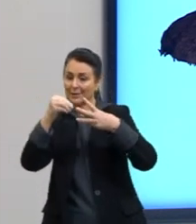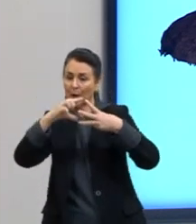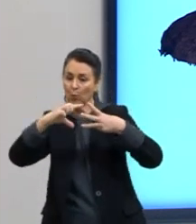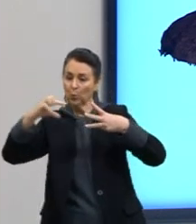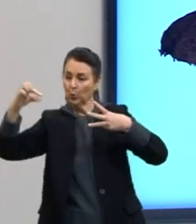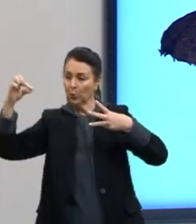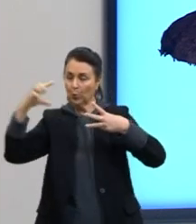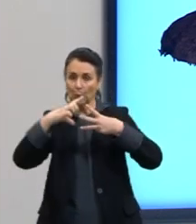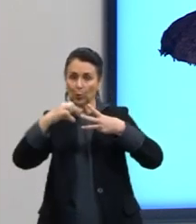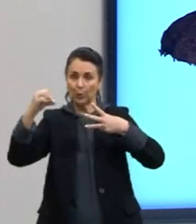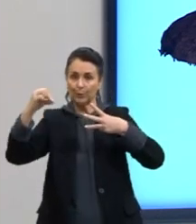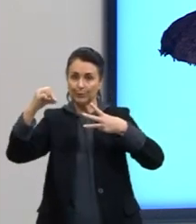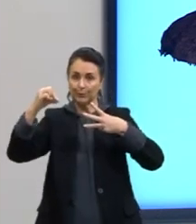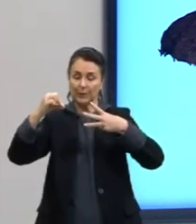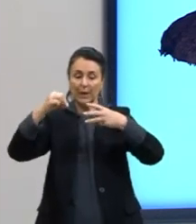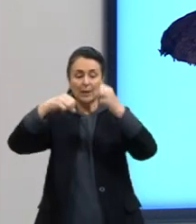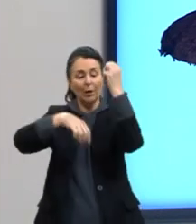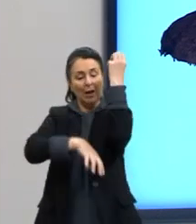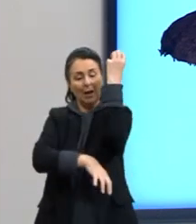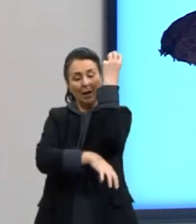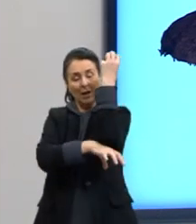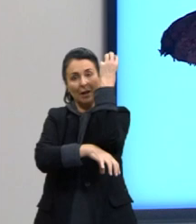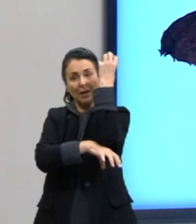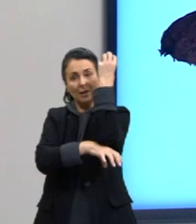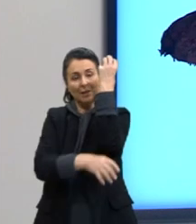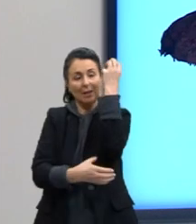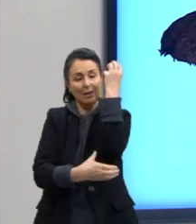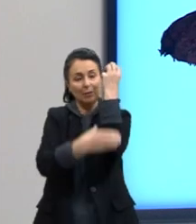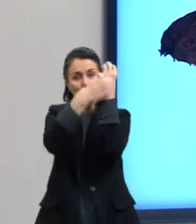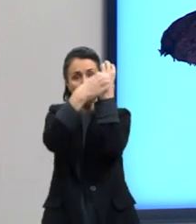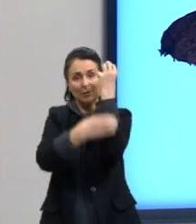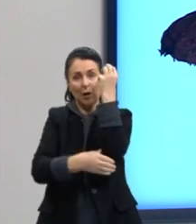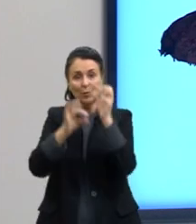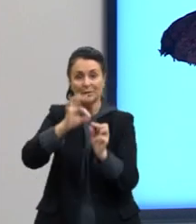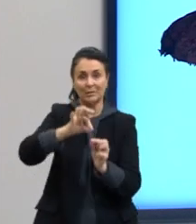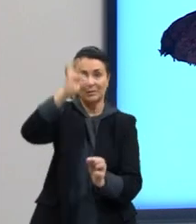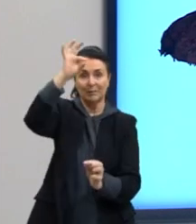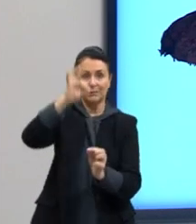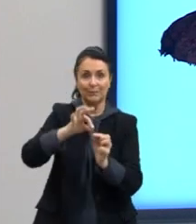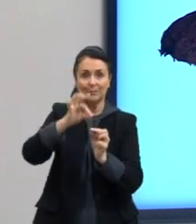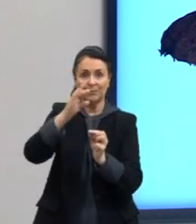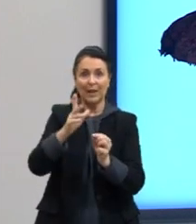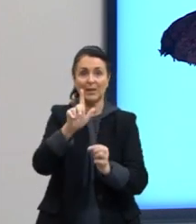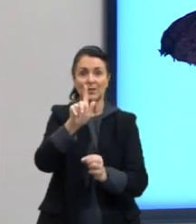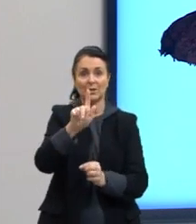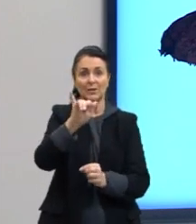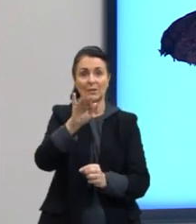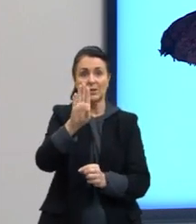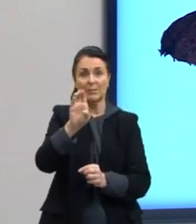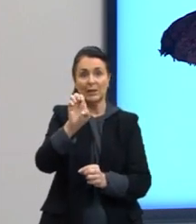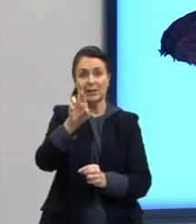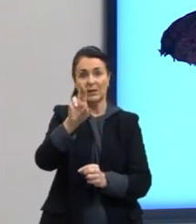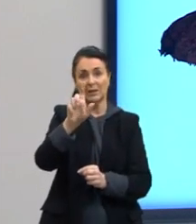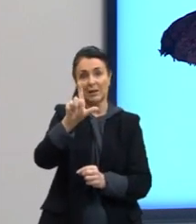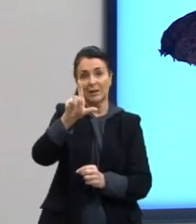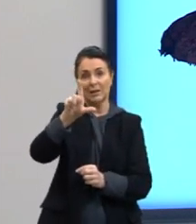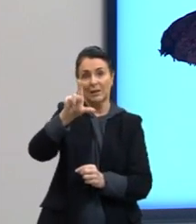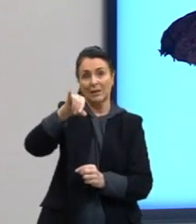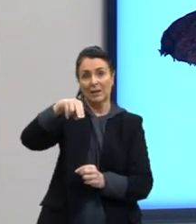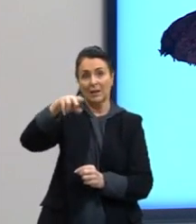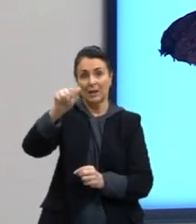crescimento vertical das raízes dos caules. As giberelinas controlam